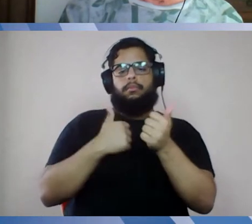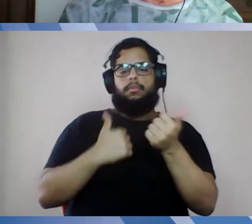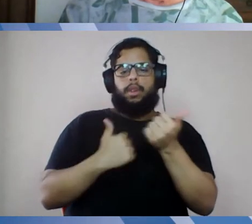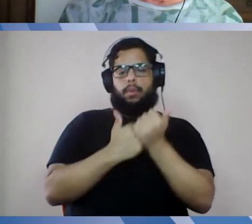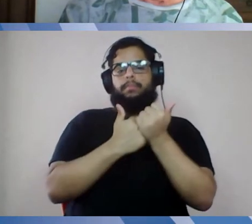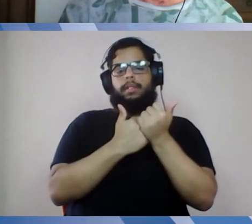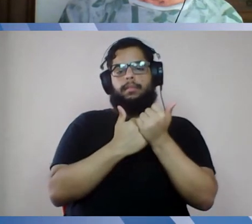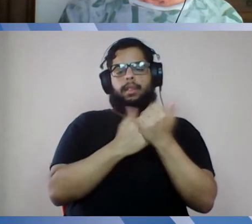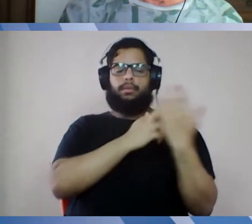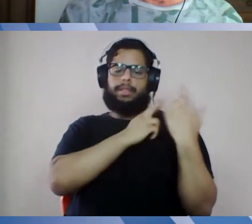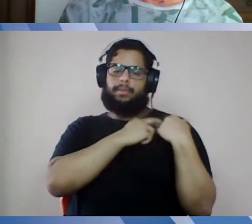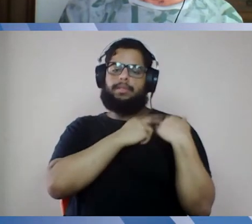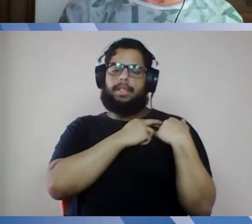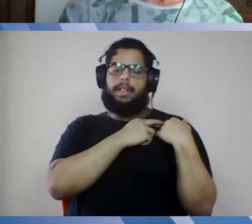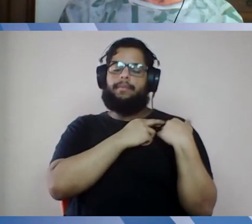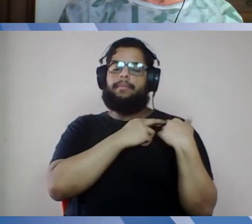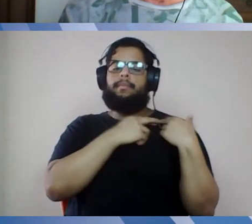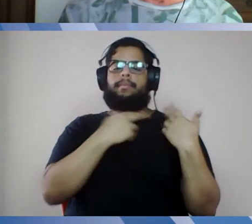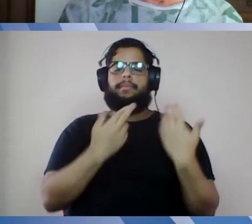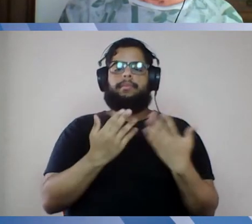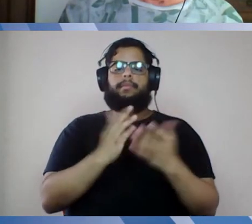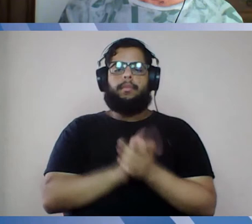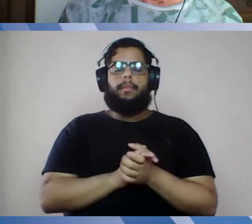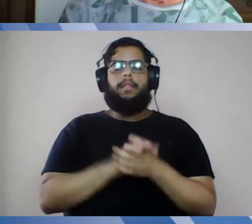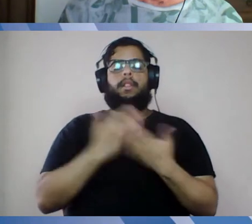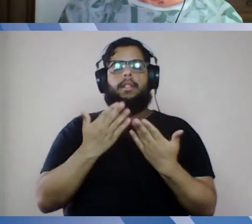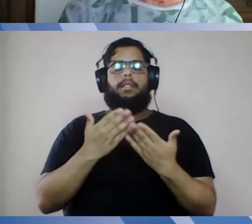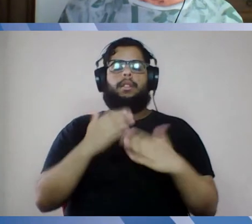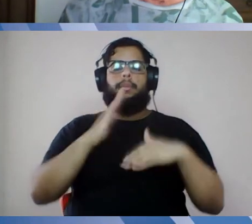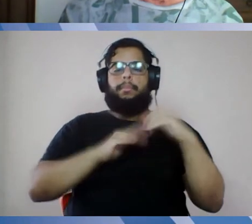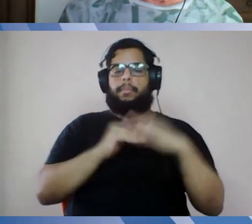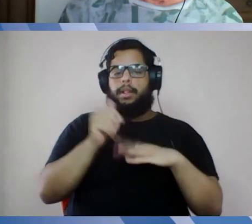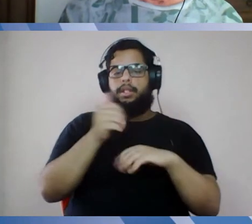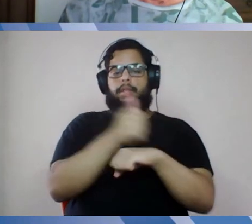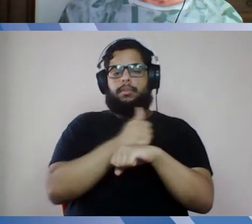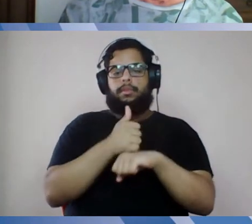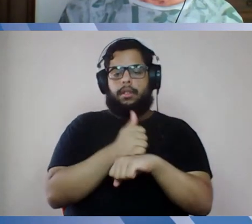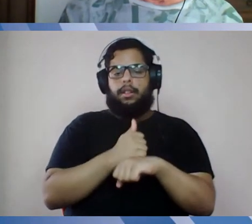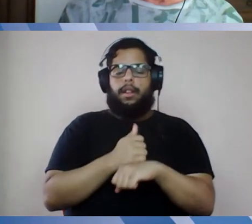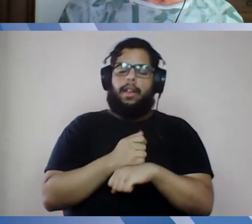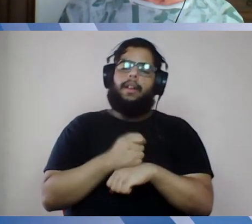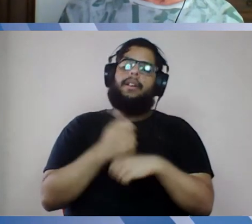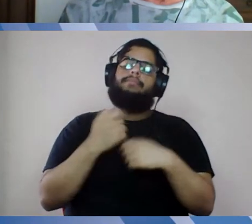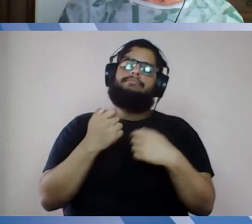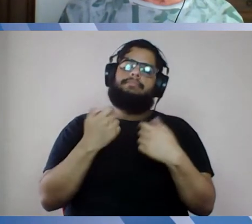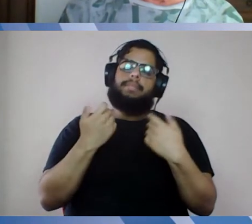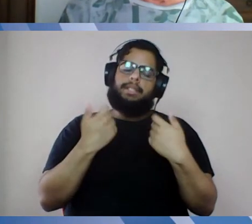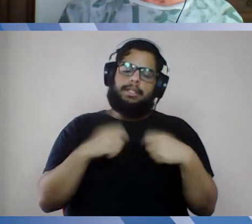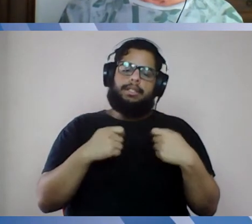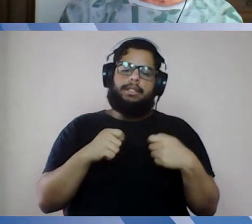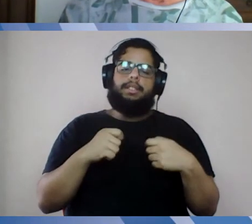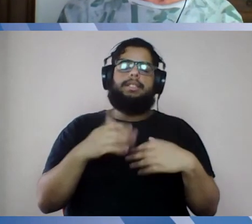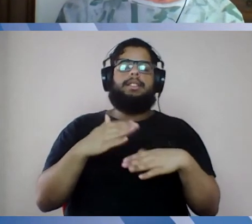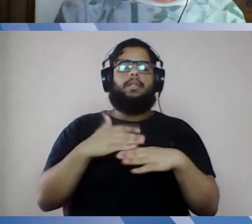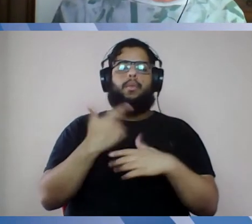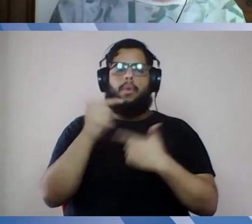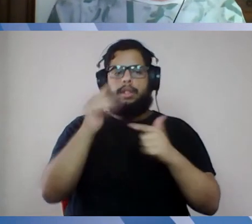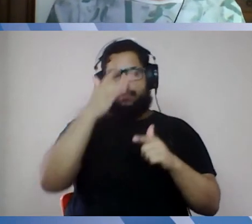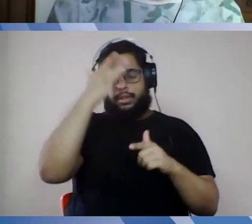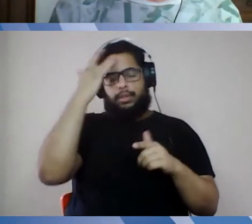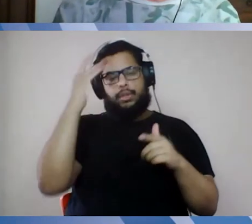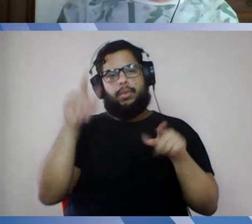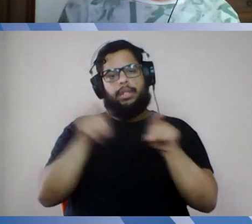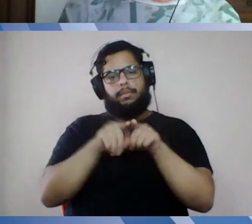responsabilidade. Práticas profissionais, antes desse momento, exigem mais envolvimento de pessoas, portanto,